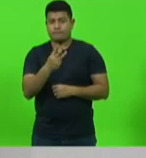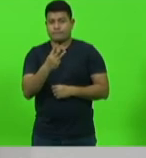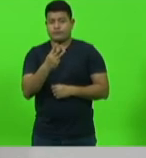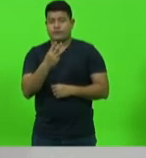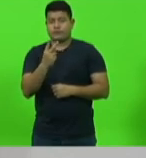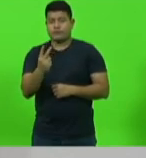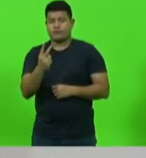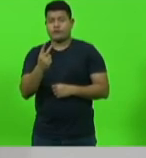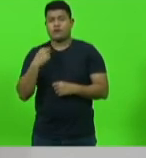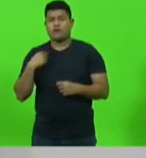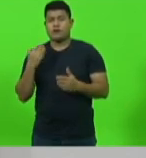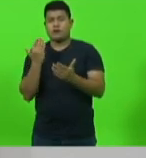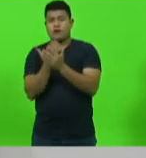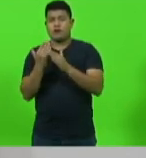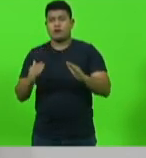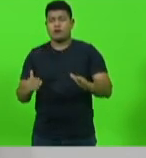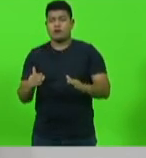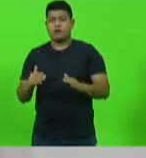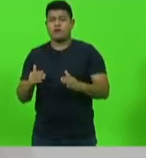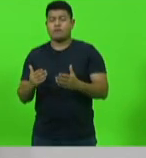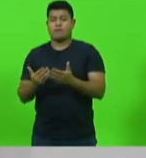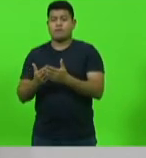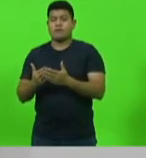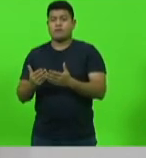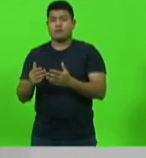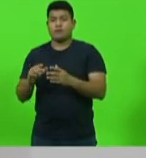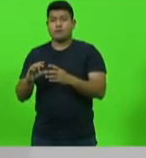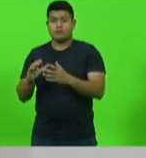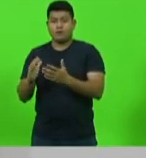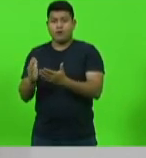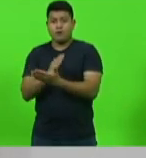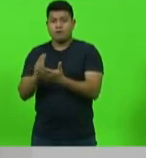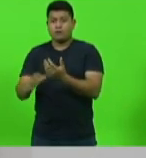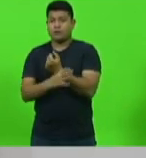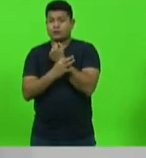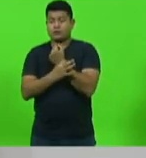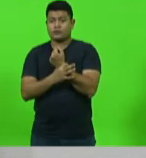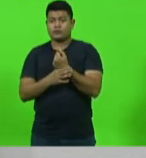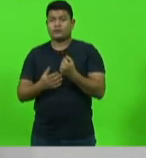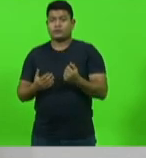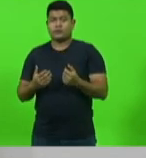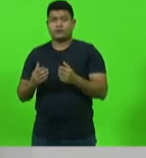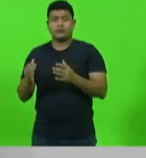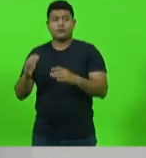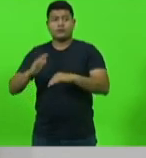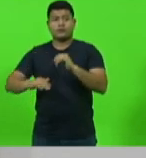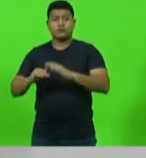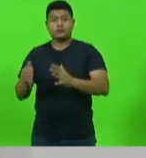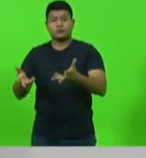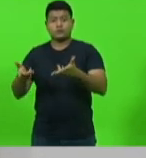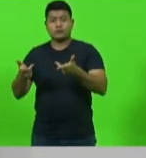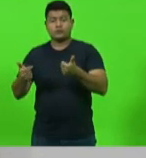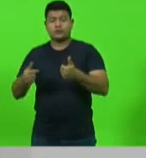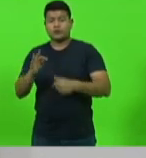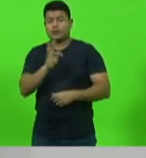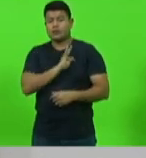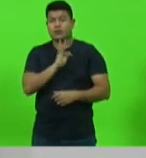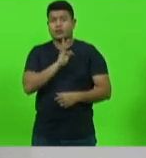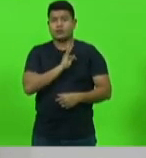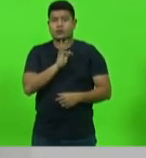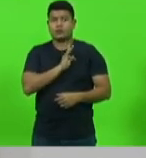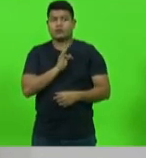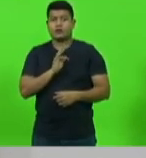elimina as funções de confiança exercidas por servidores efetivos qualificados para as funções técnicas de